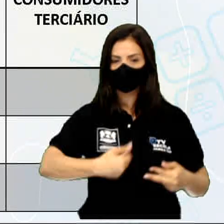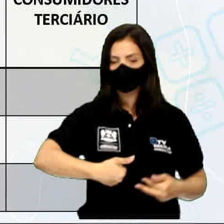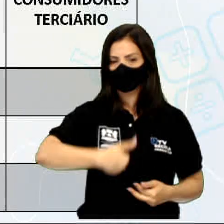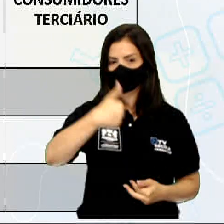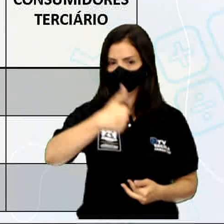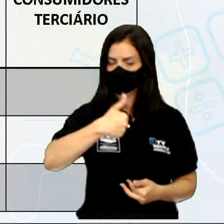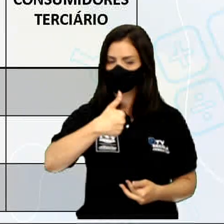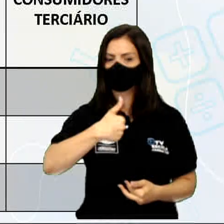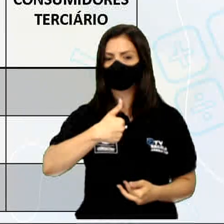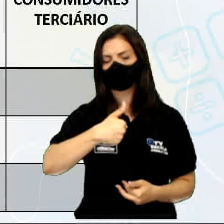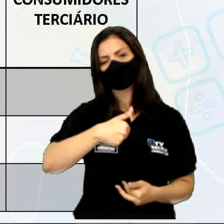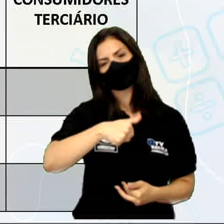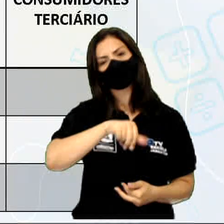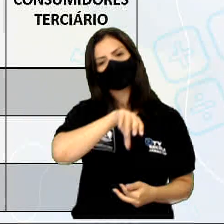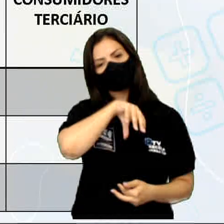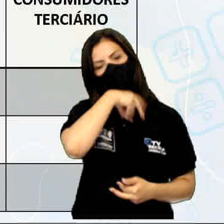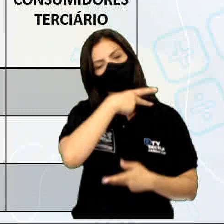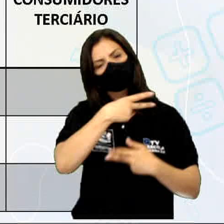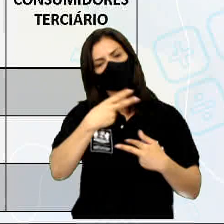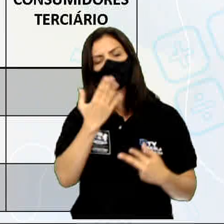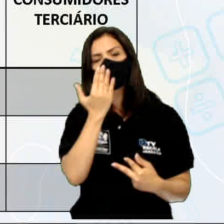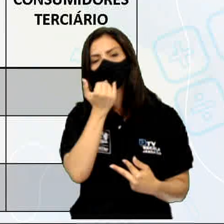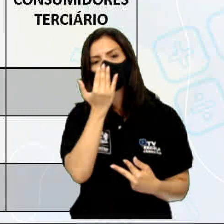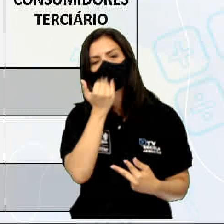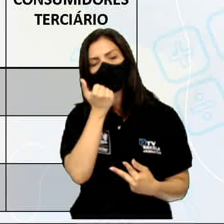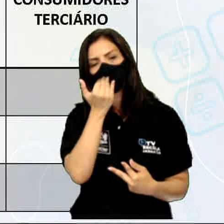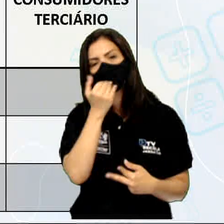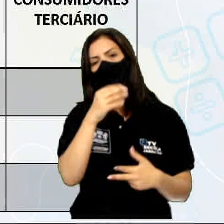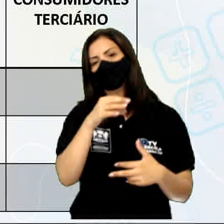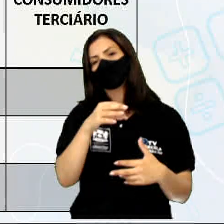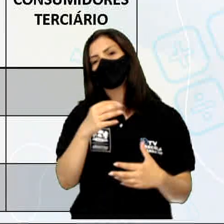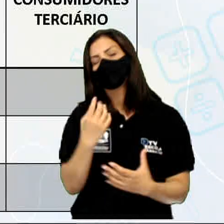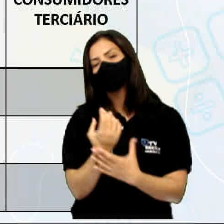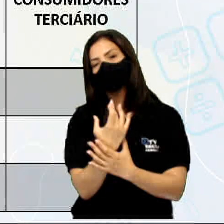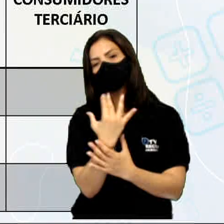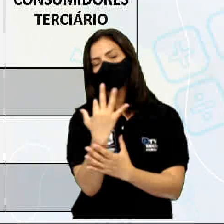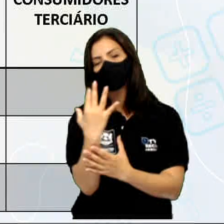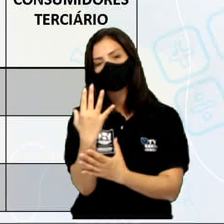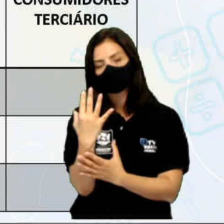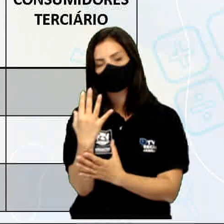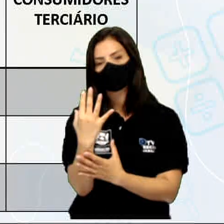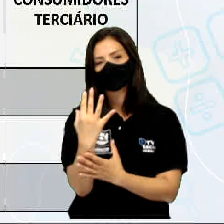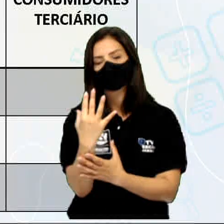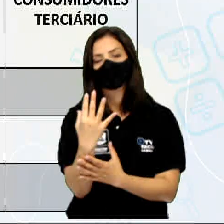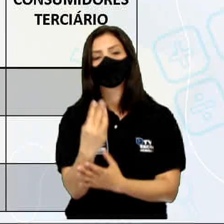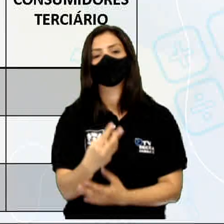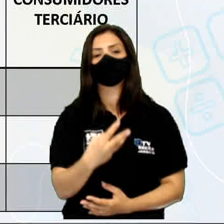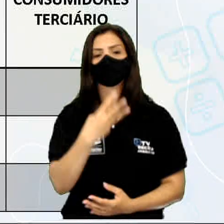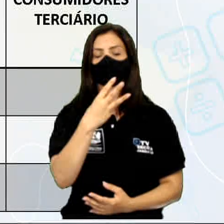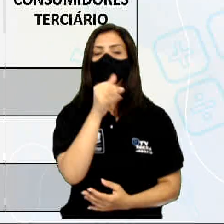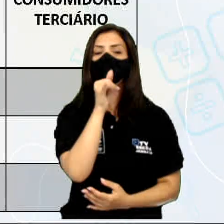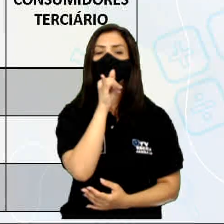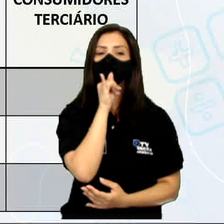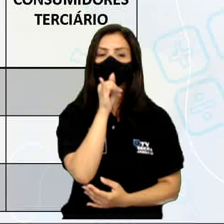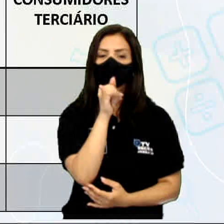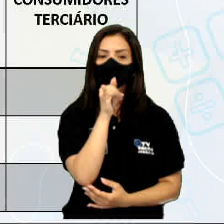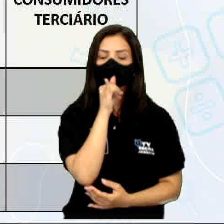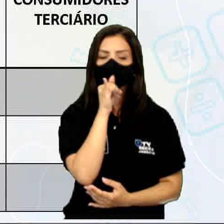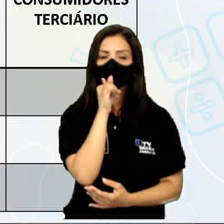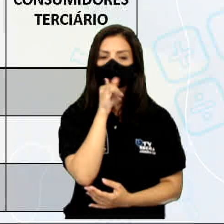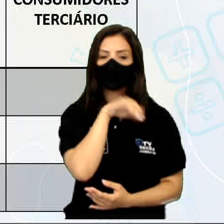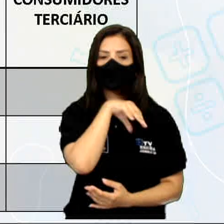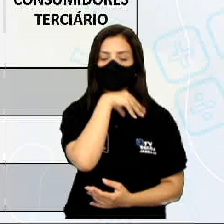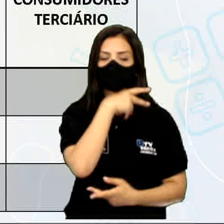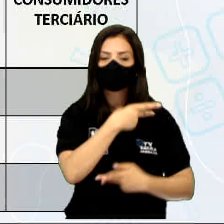os animais herbívoros. Três exemplos de consumidores secundários. Que se alimentam de animais herbívoros.